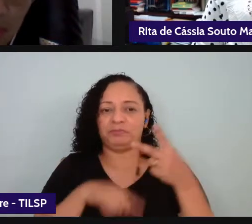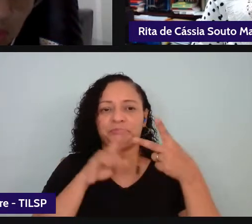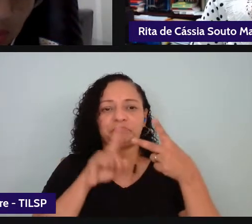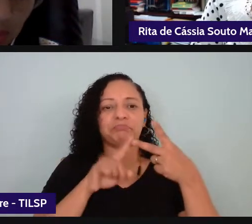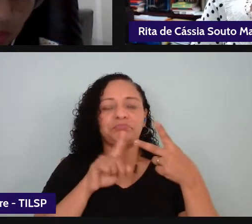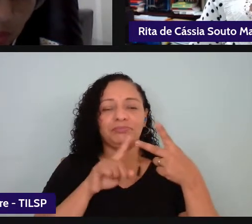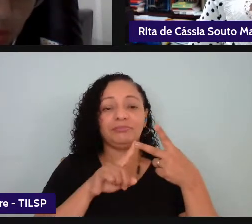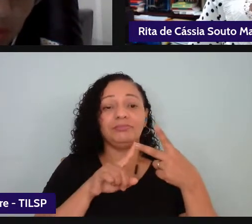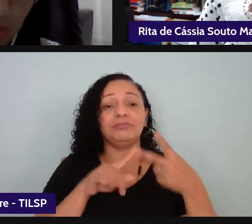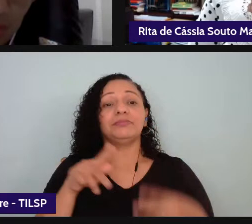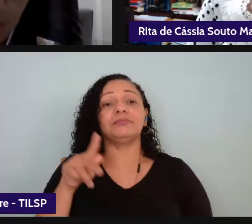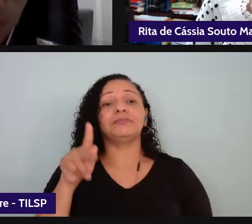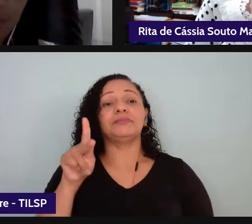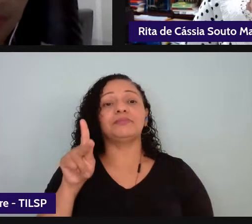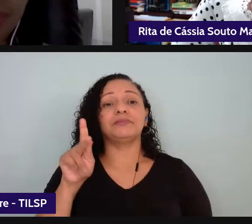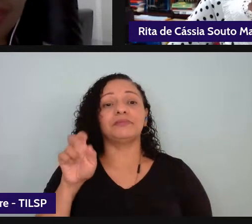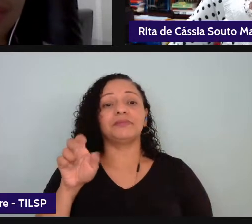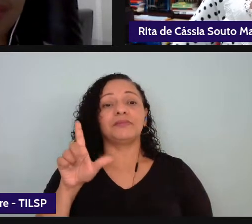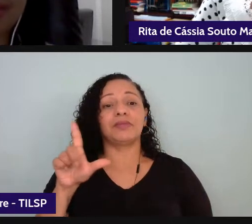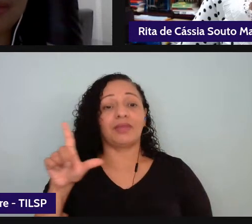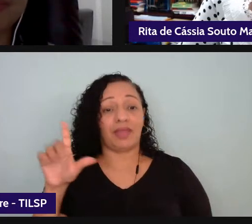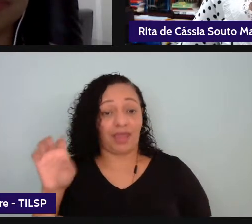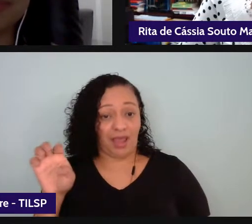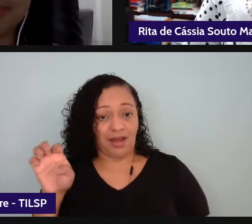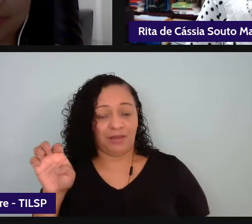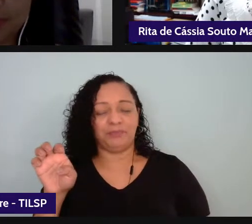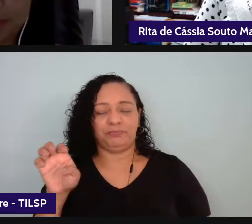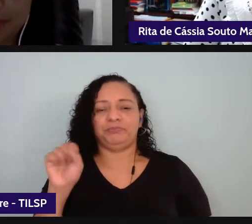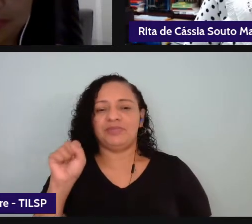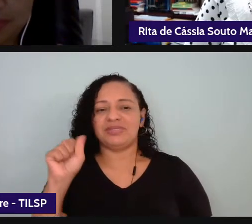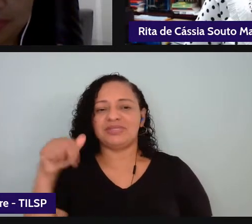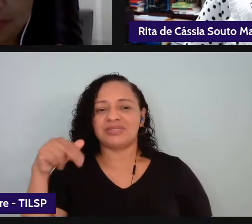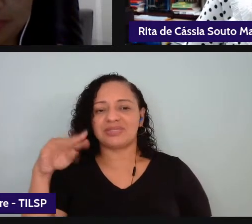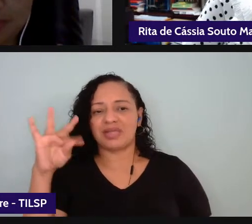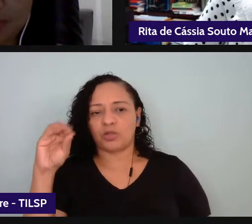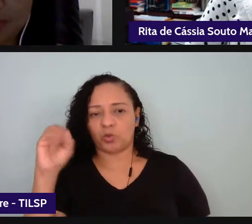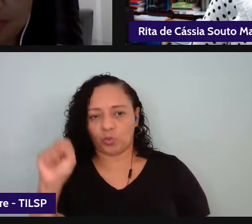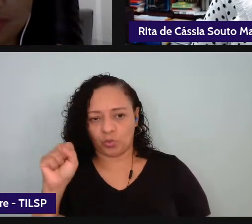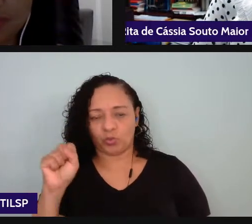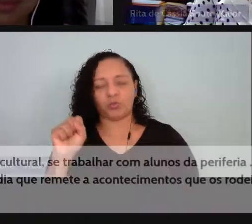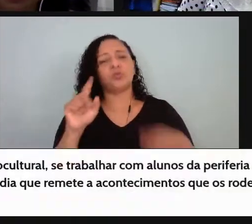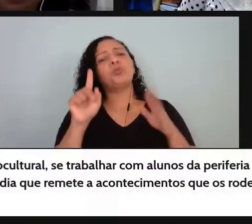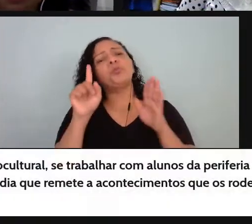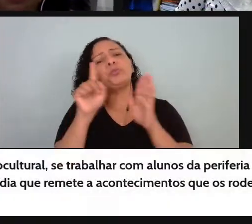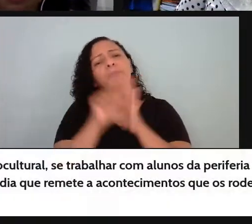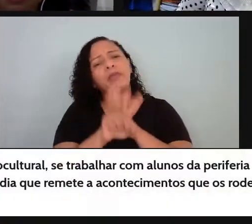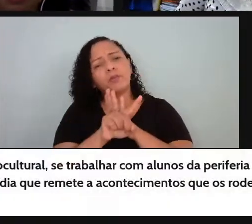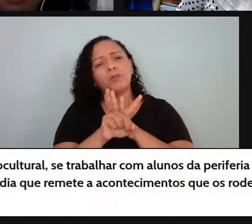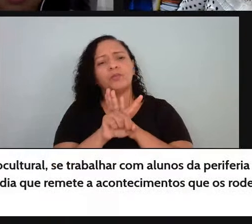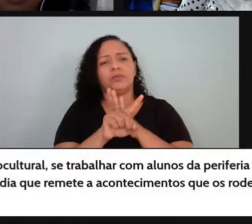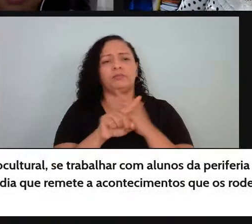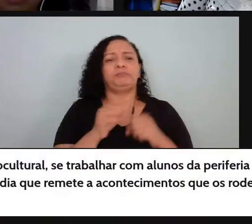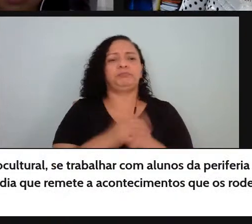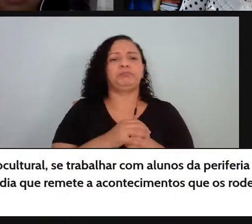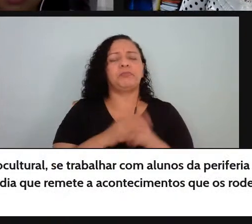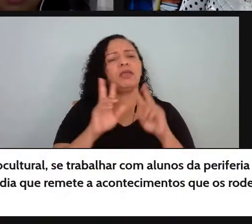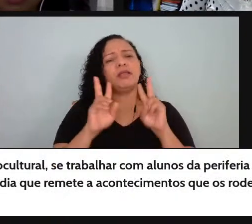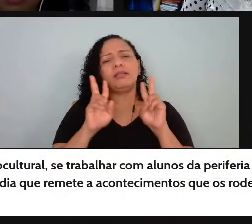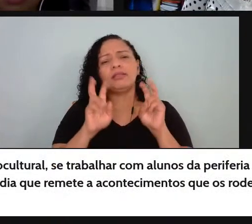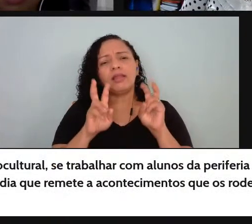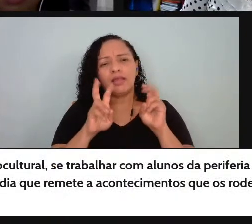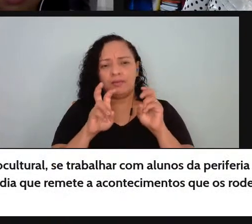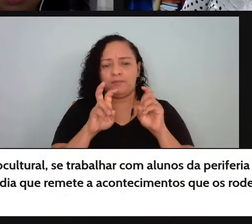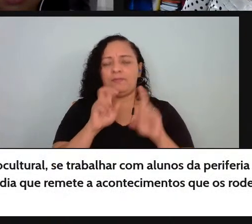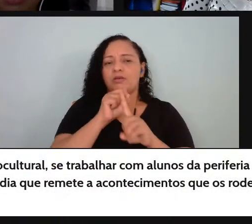Kelly Santos ela pergunta sobre a questão sociocultural se trabalhar com alunos de periferia